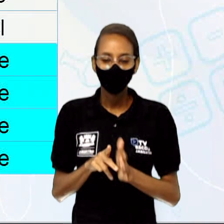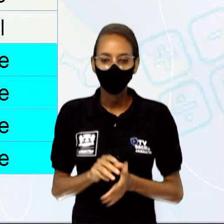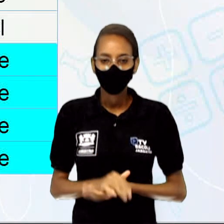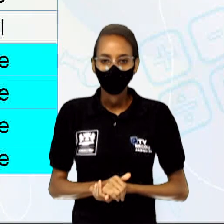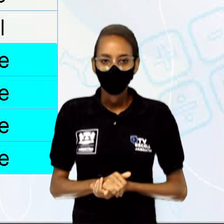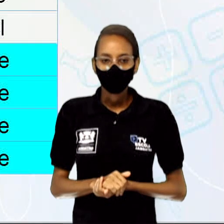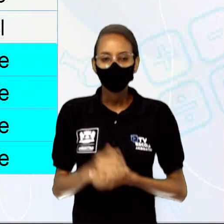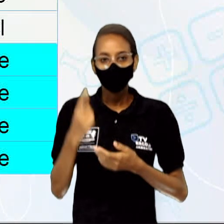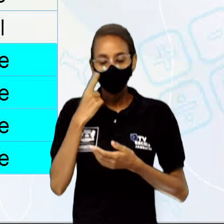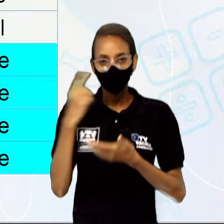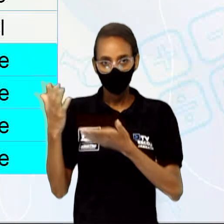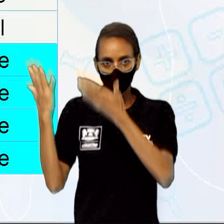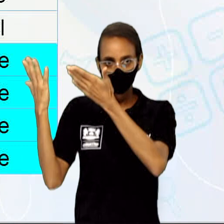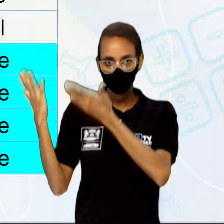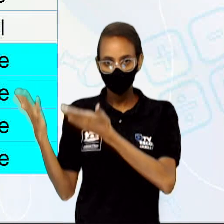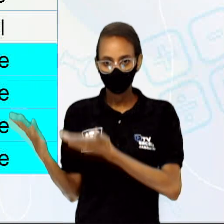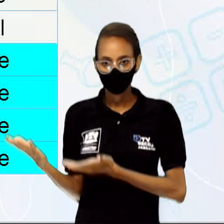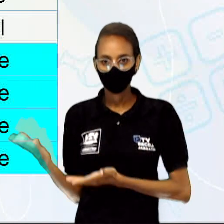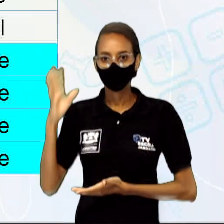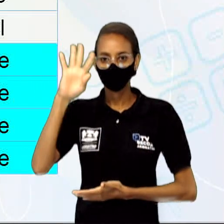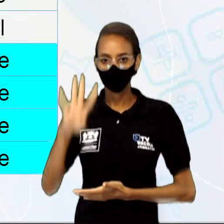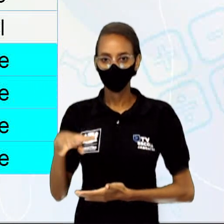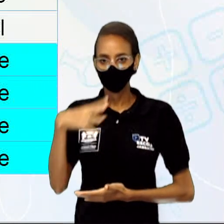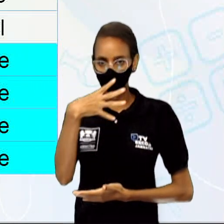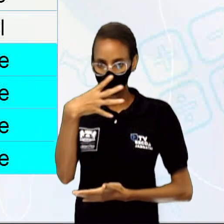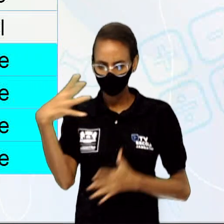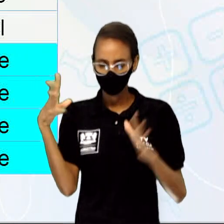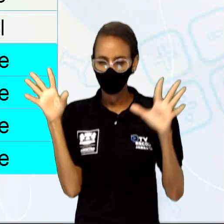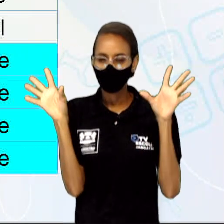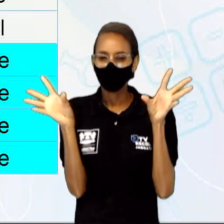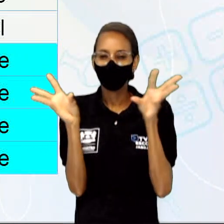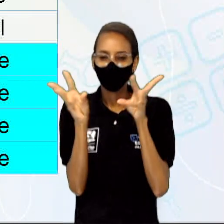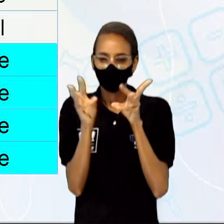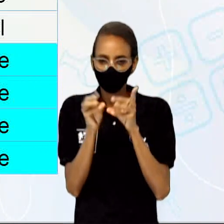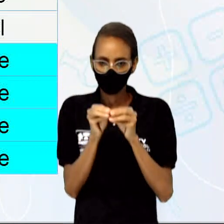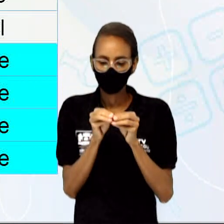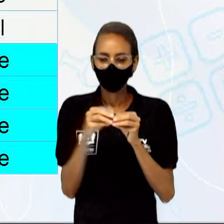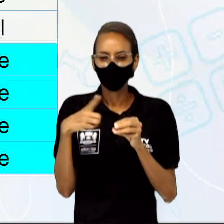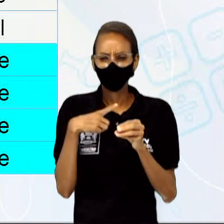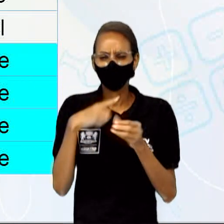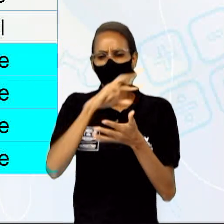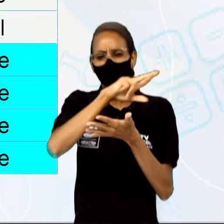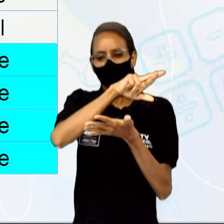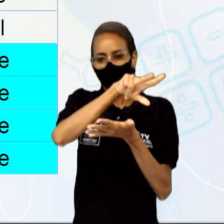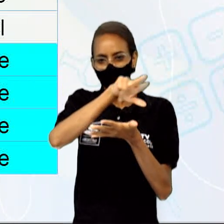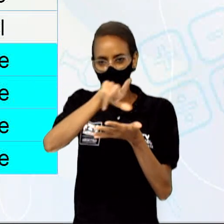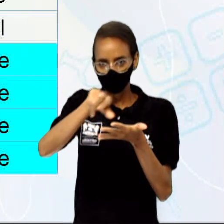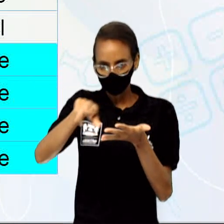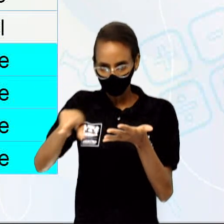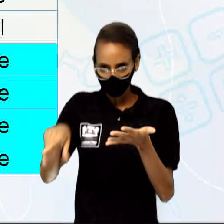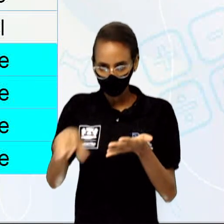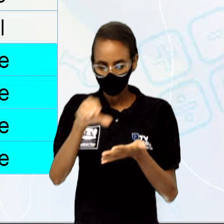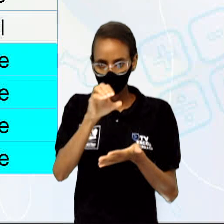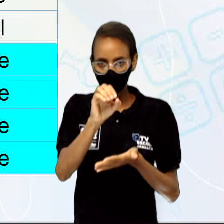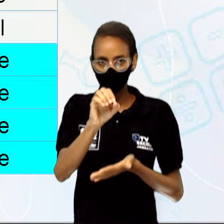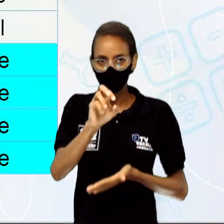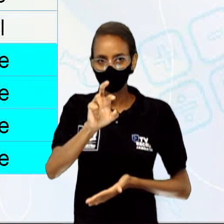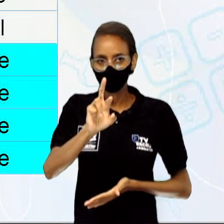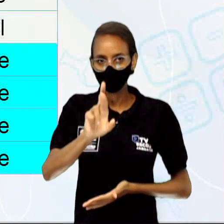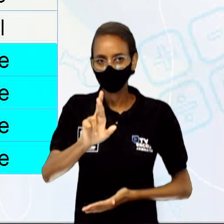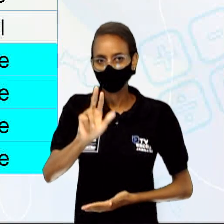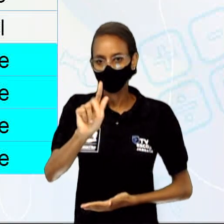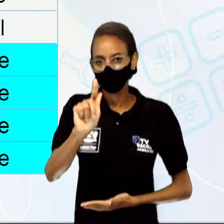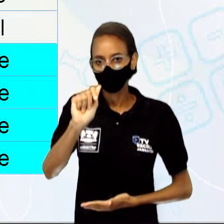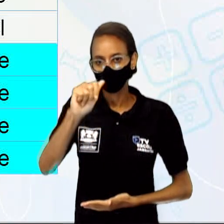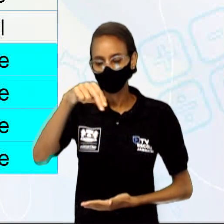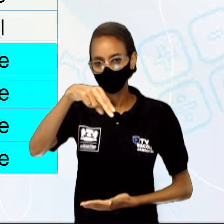Então, se a gente for tentar fazer um resumo aqui, a gente vai observar que tem diversas organelas que estão presentes tanto em células animais como em vegetais, como o